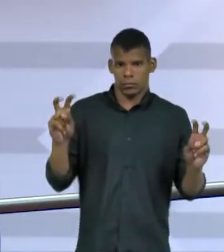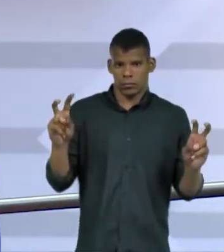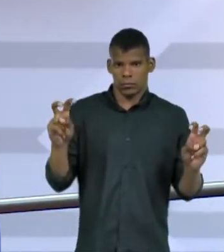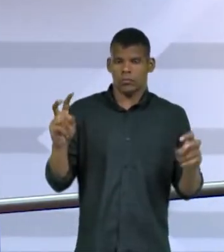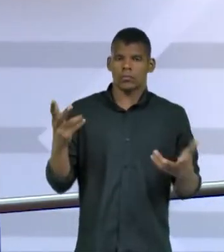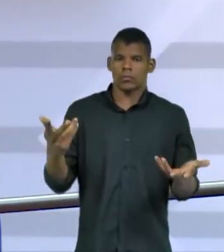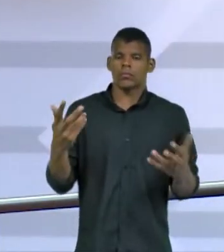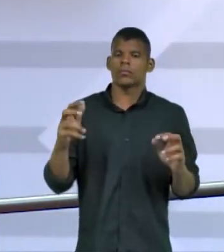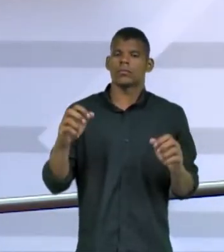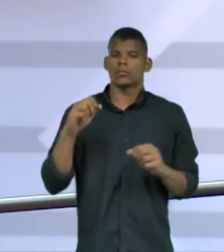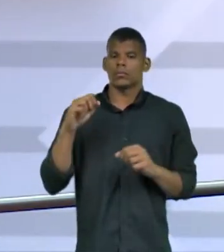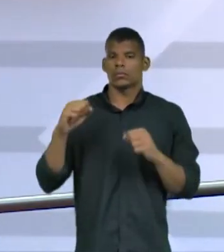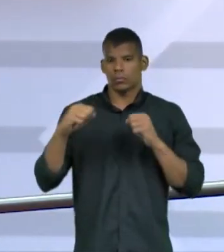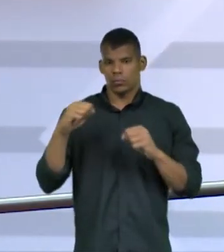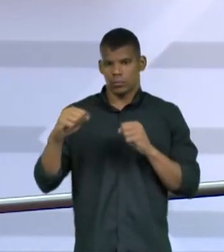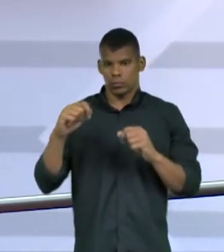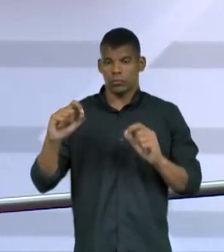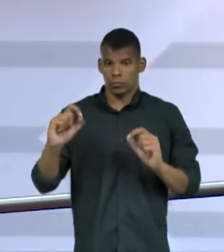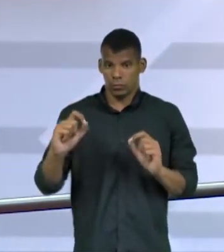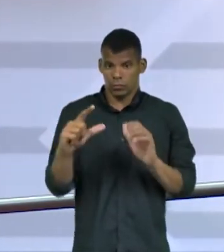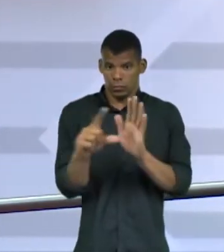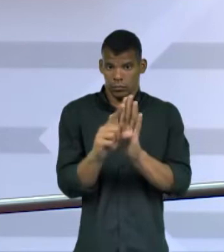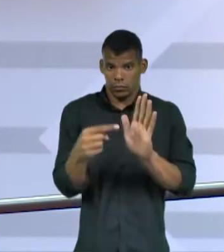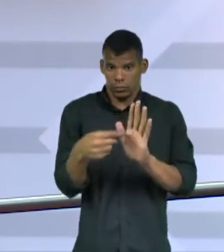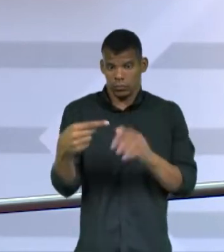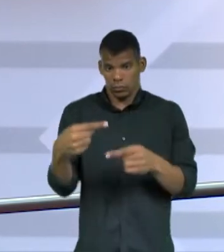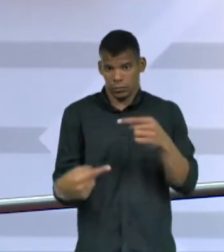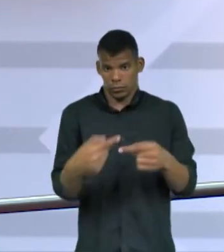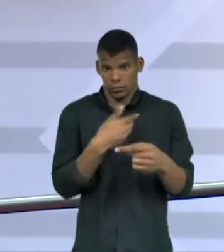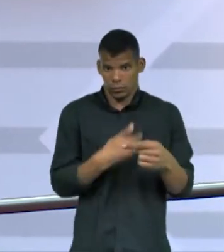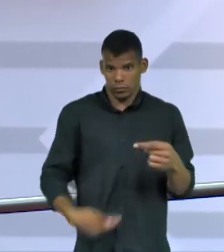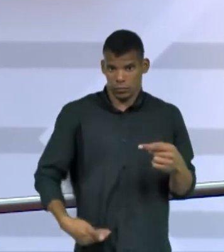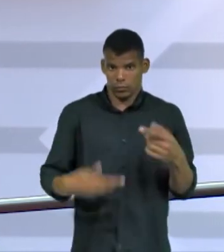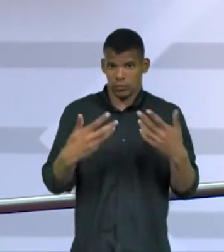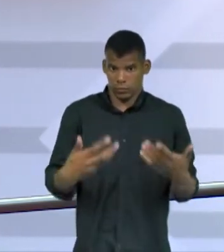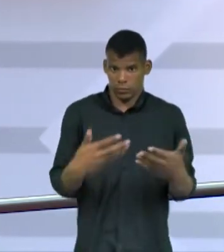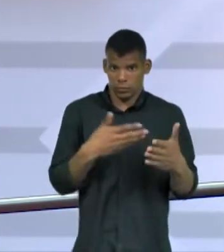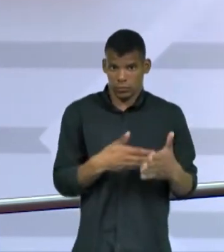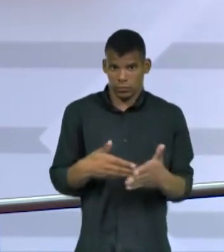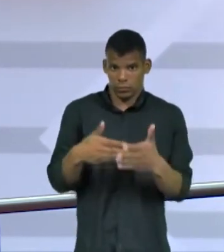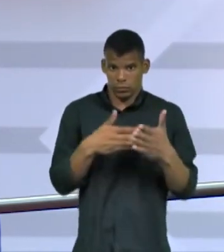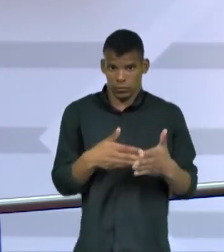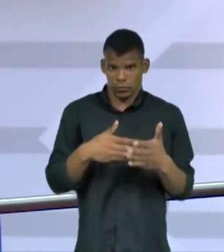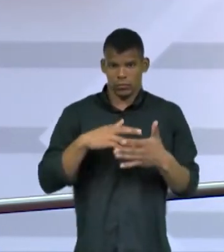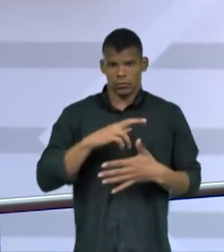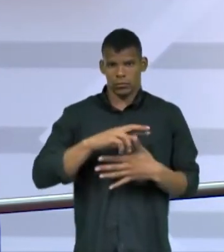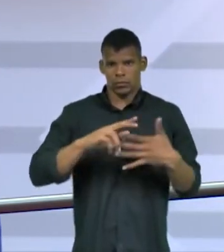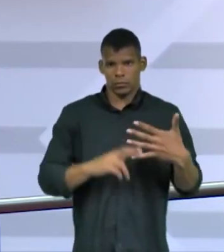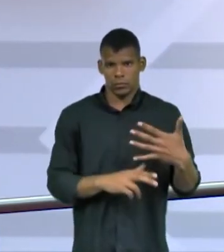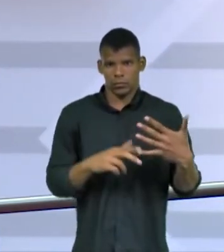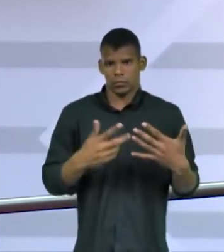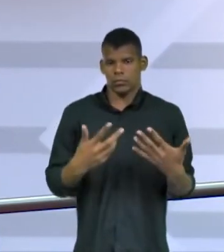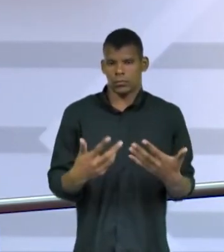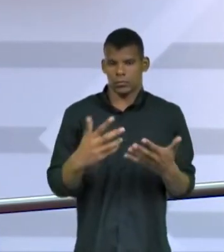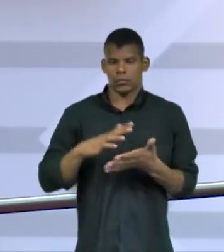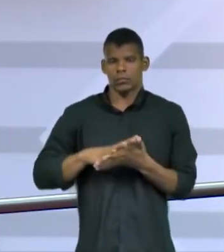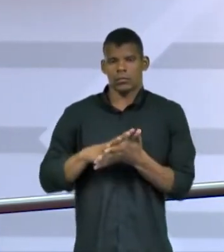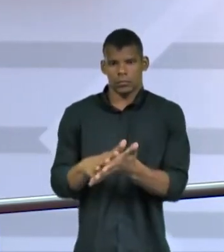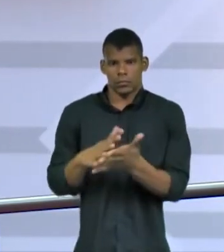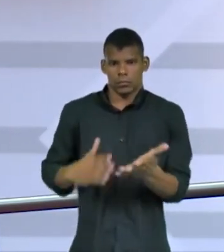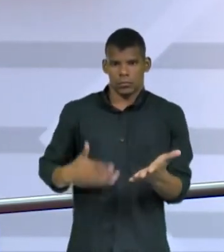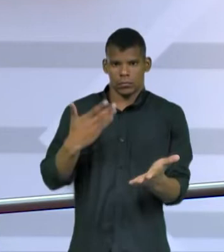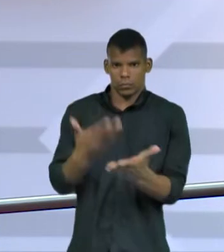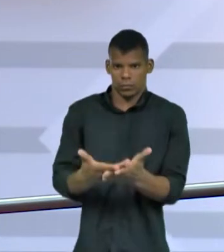avanços da legislação, das políticas públicas, os desafios que são muitos. A discriminação que é uma